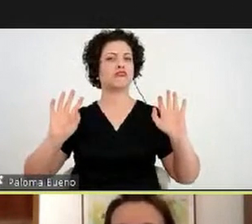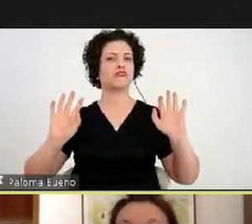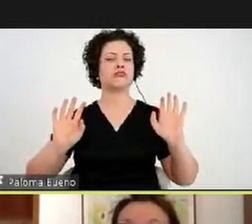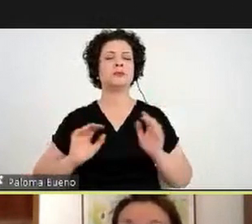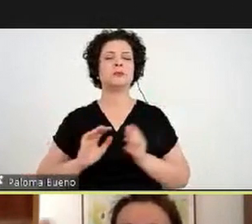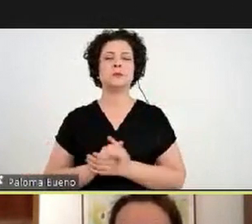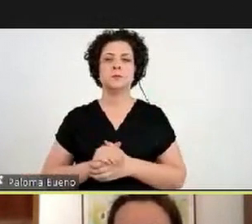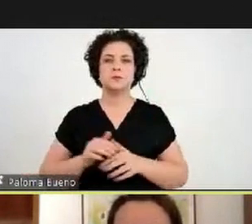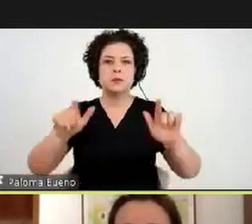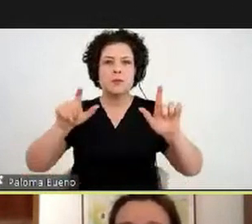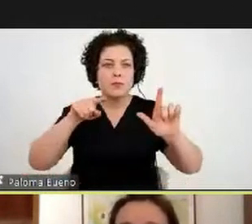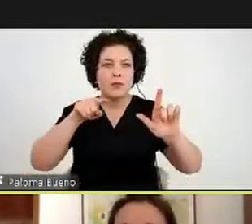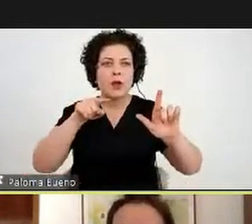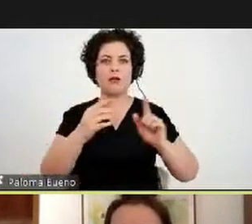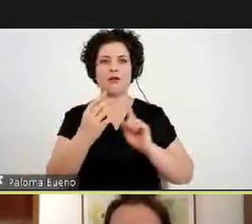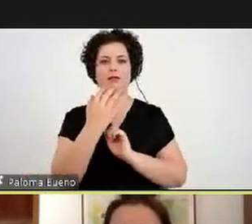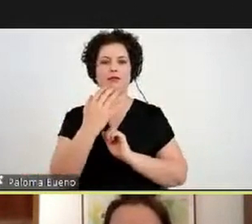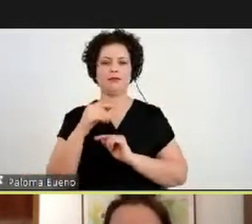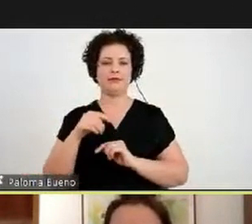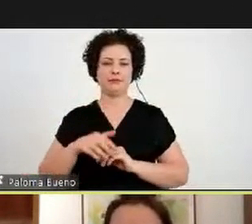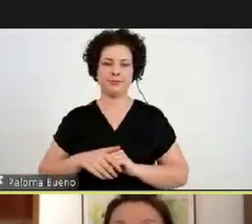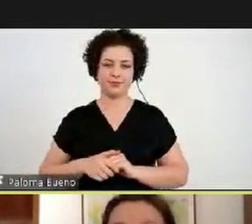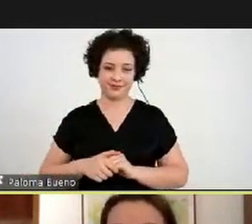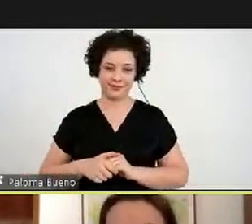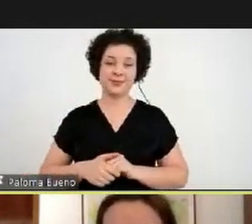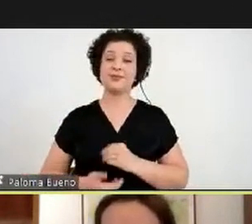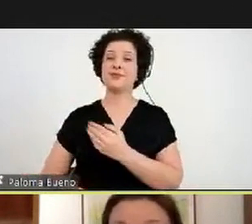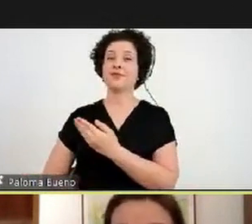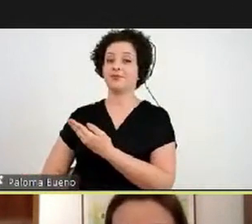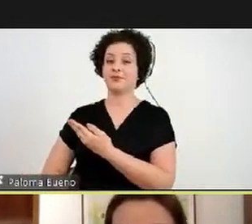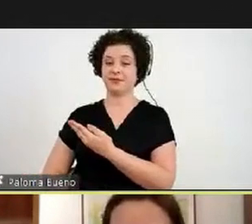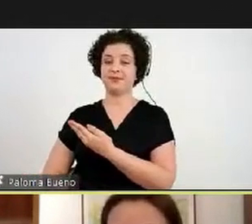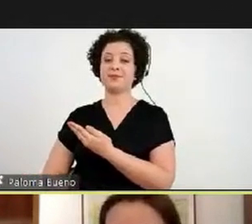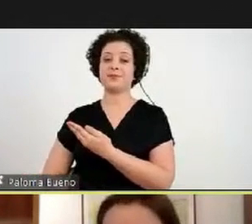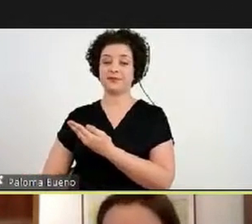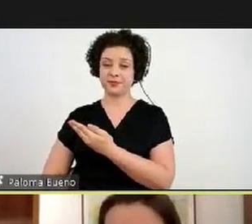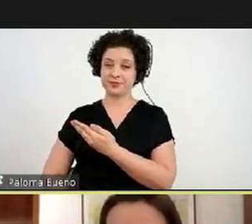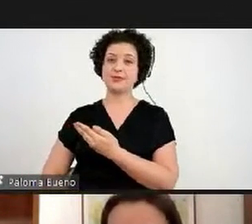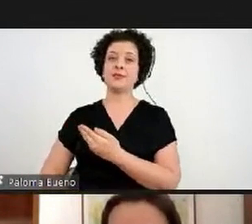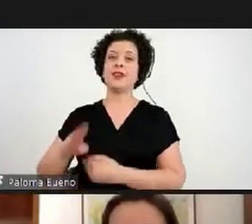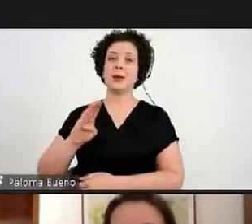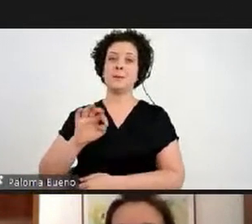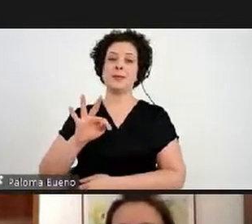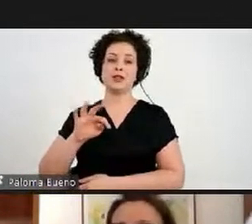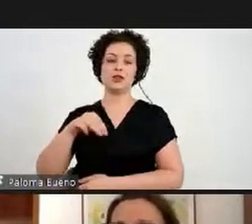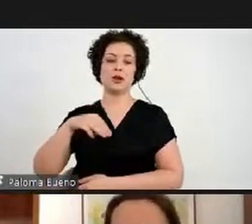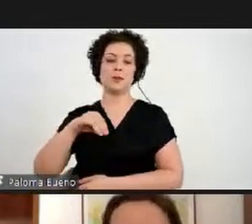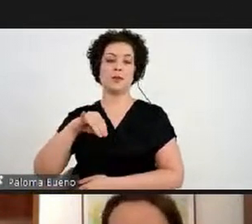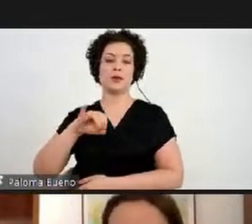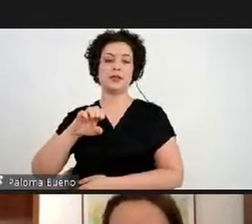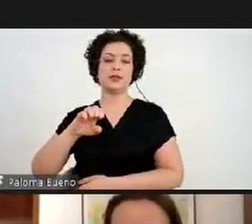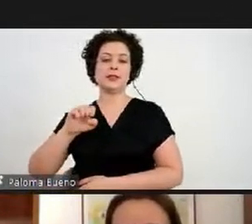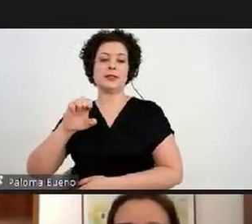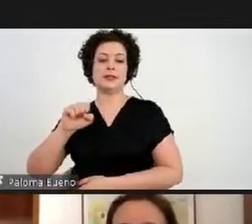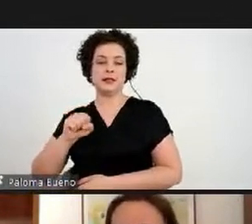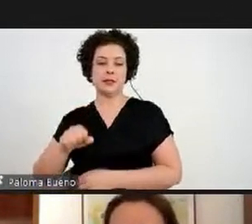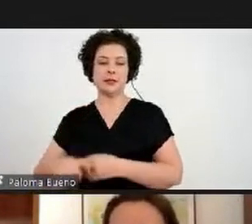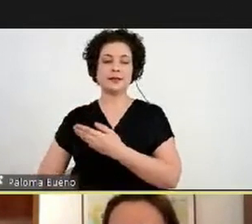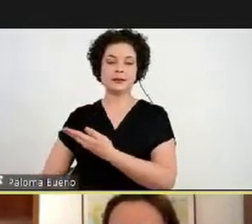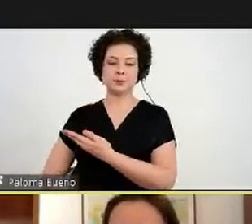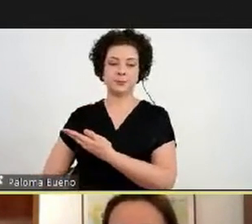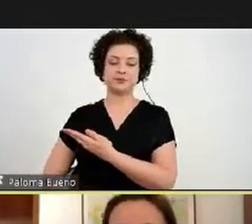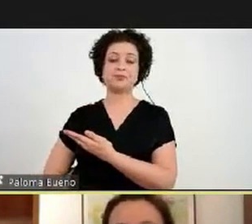obra. aqui a conversa ao redor da Bete Moisés é muito importante, essa